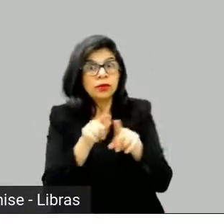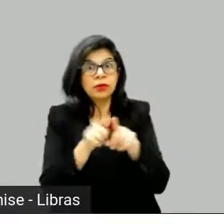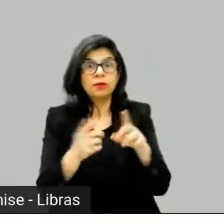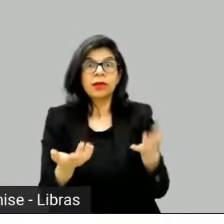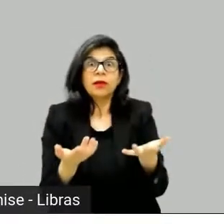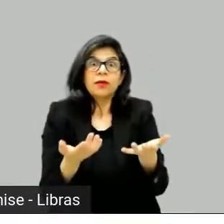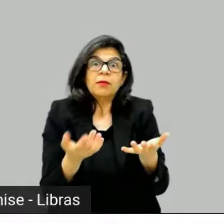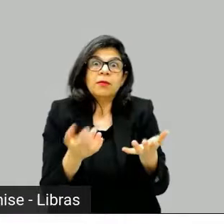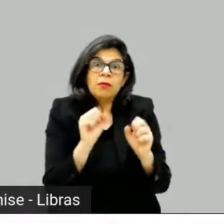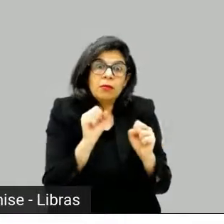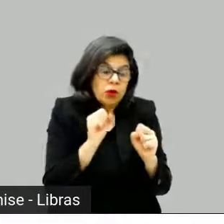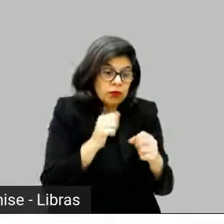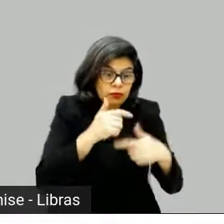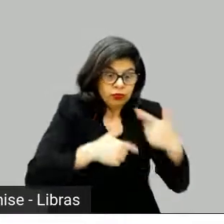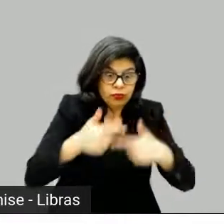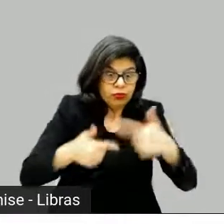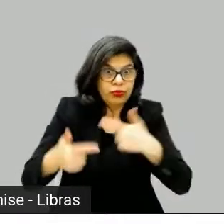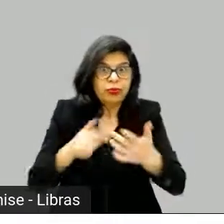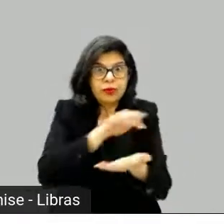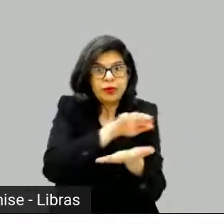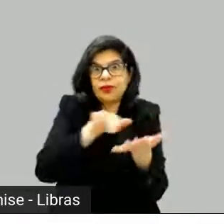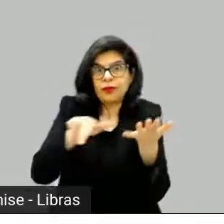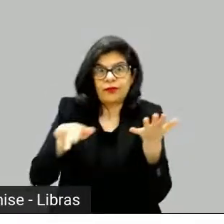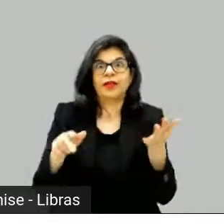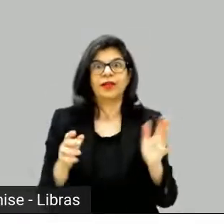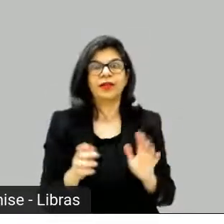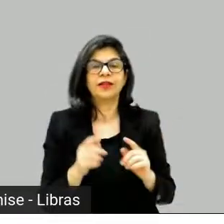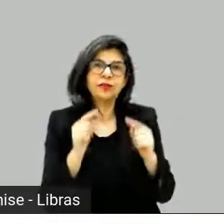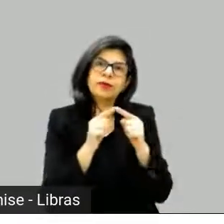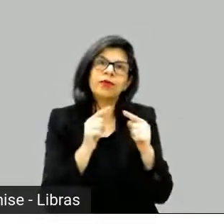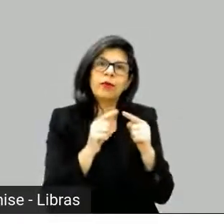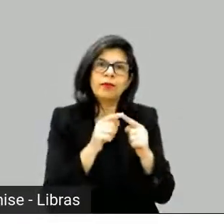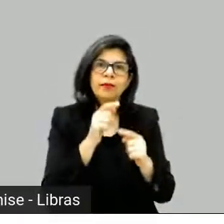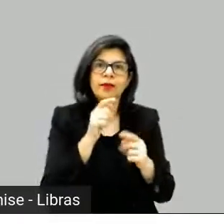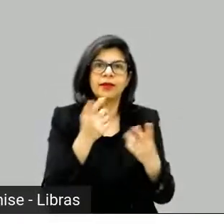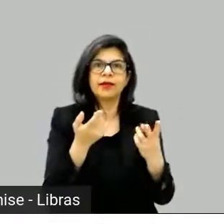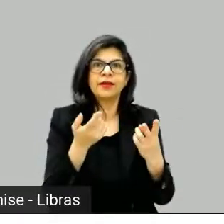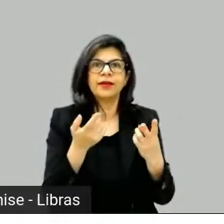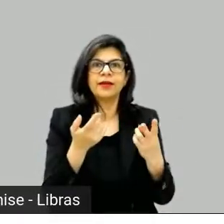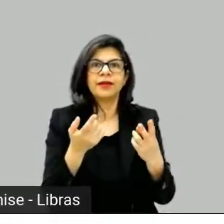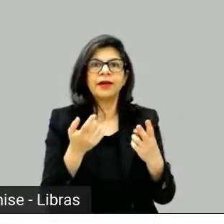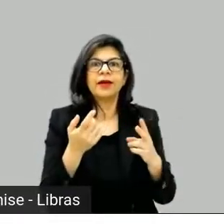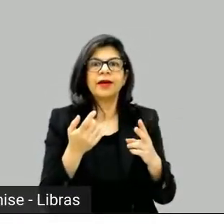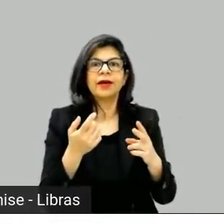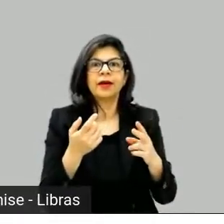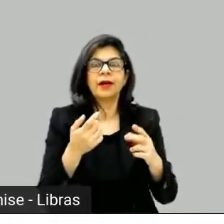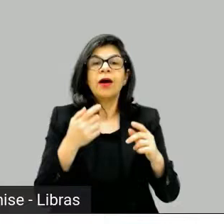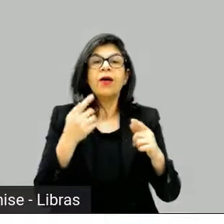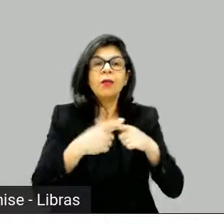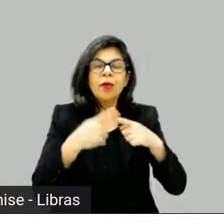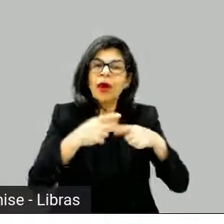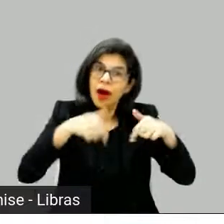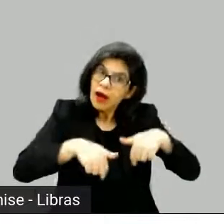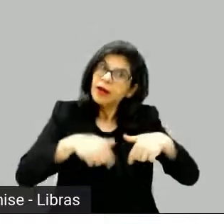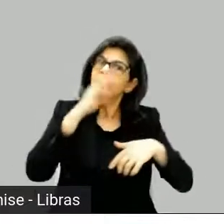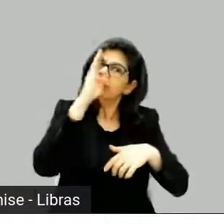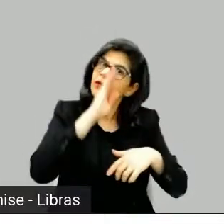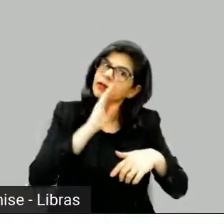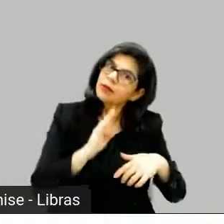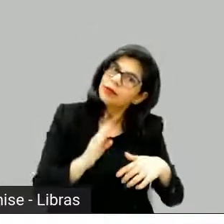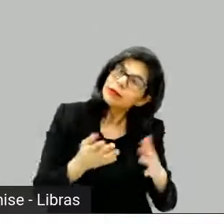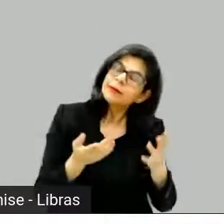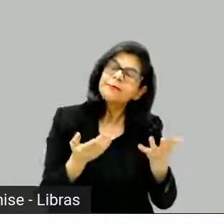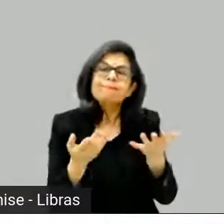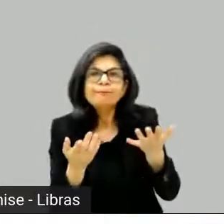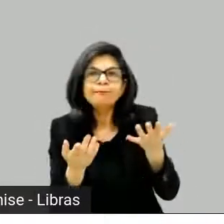E, assim, a gente raramente tem essa função, de fato, no Brasil, do jeito que as coisas são. Eu coloco o que